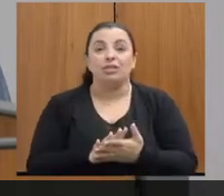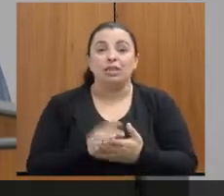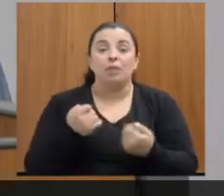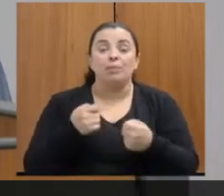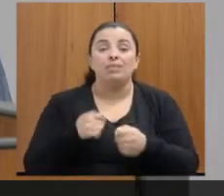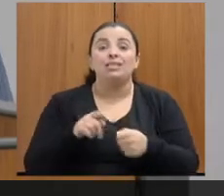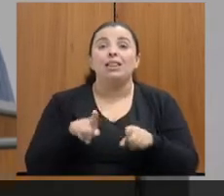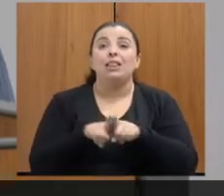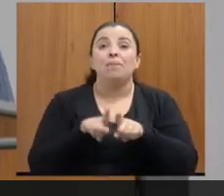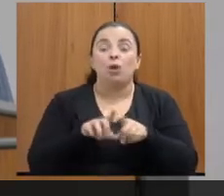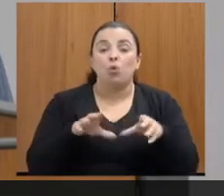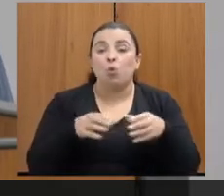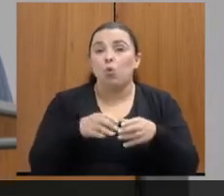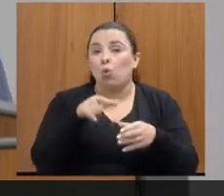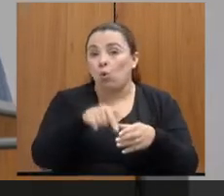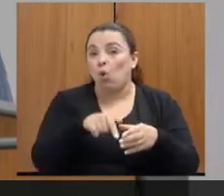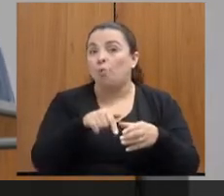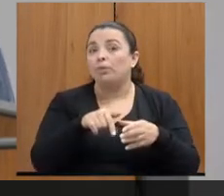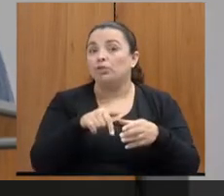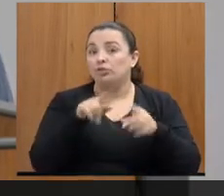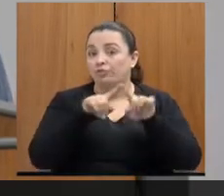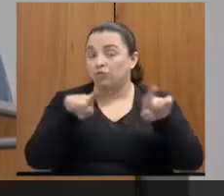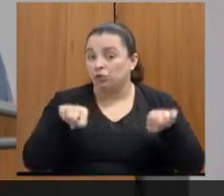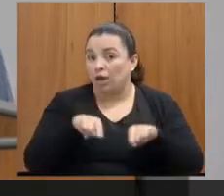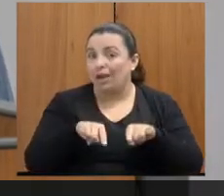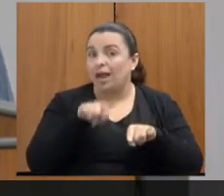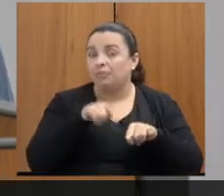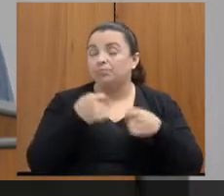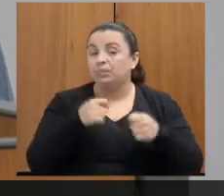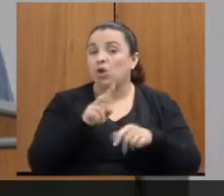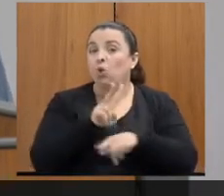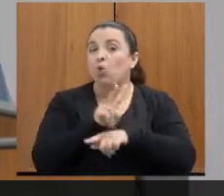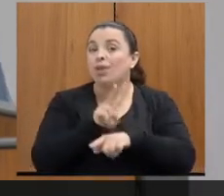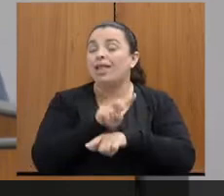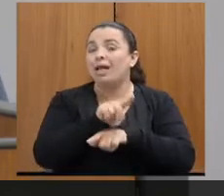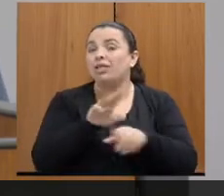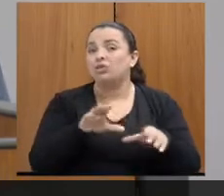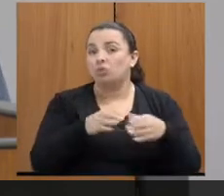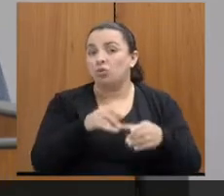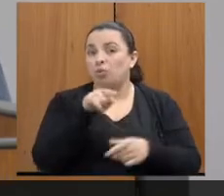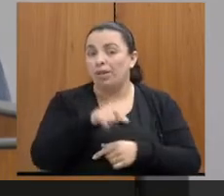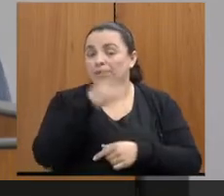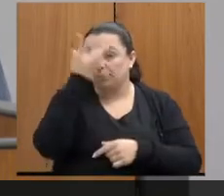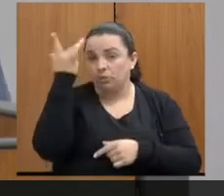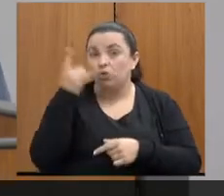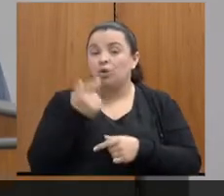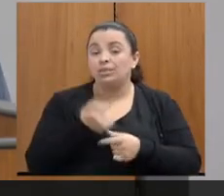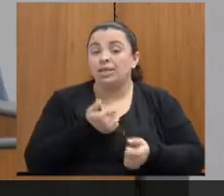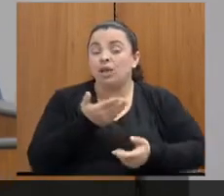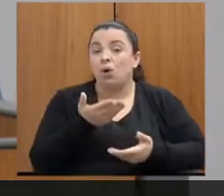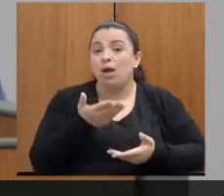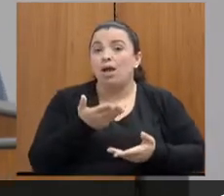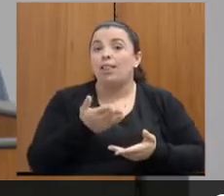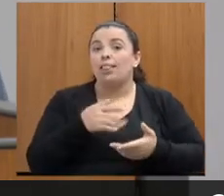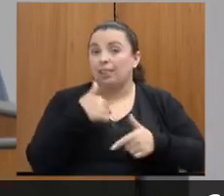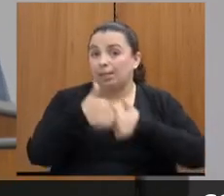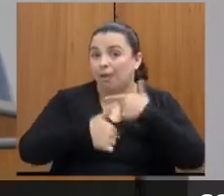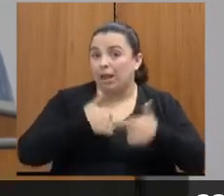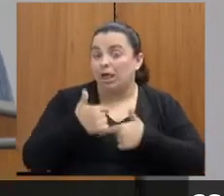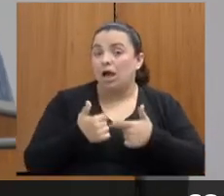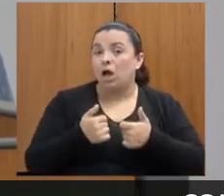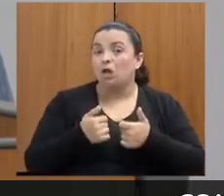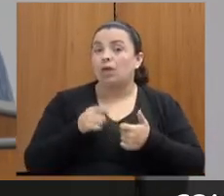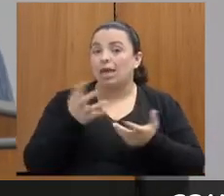equipe, dessas pessoas que estão ali servindo, que estão tentando promover um atendimento humanizado,